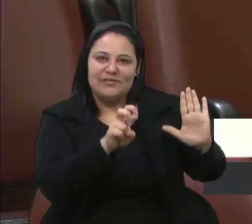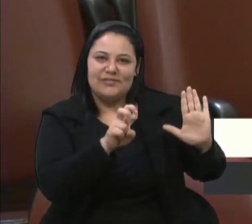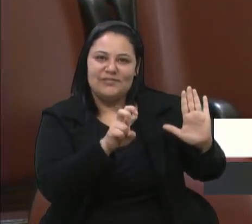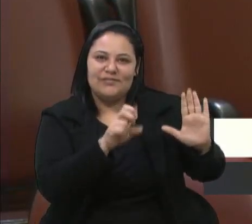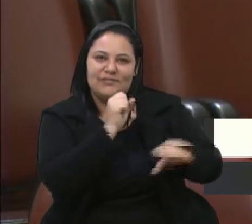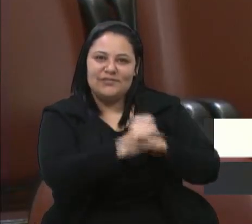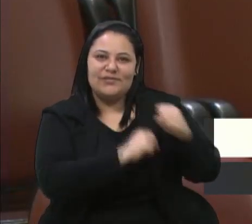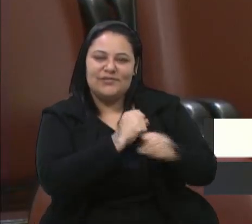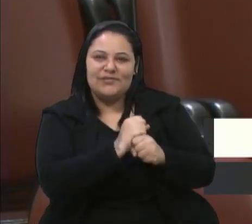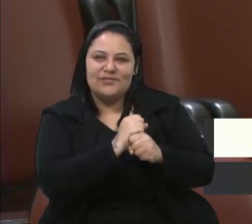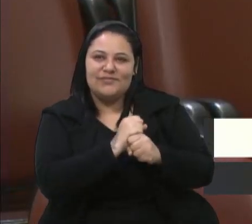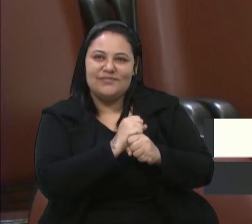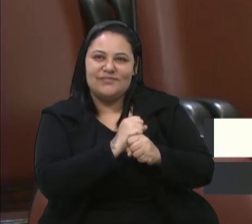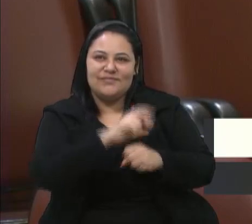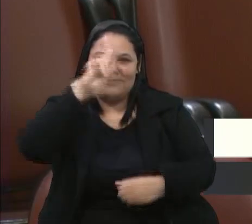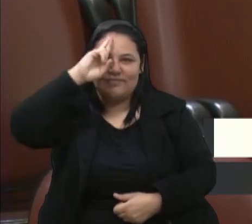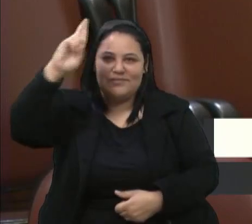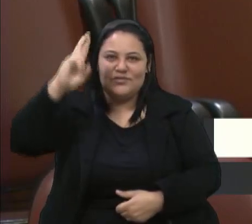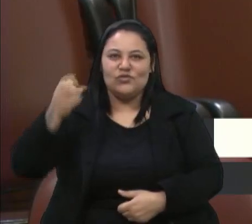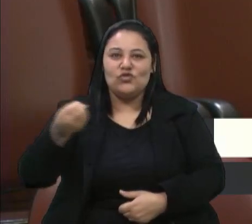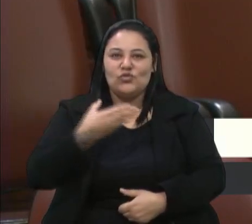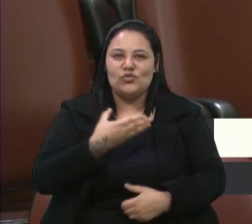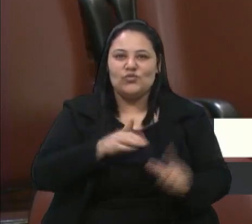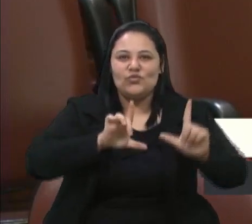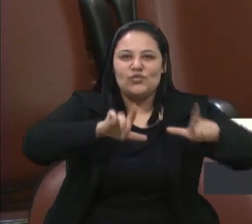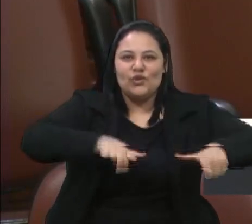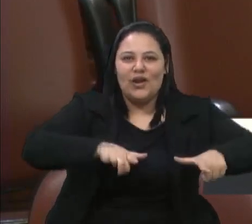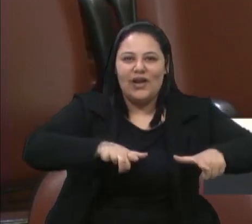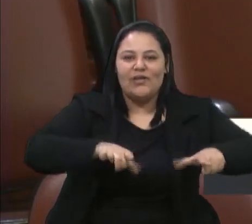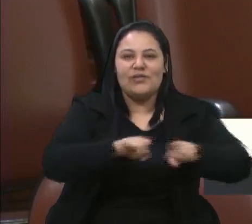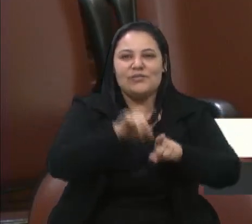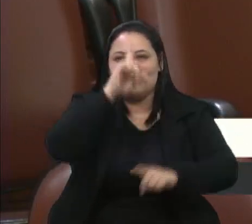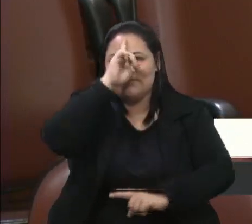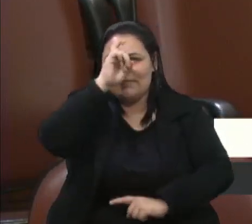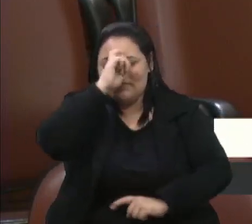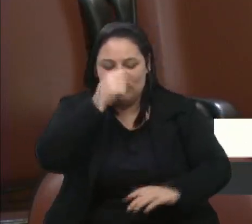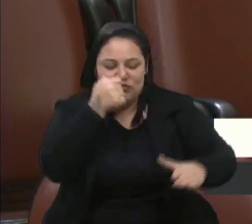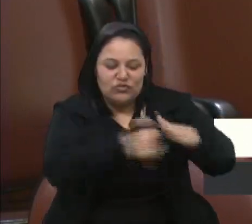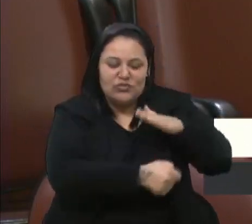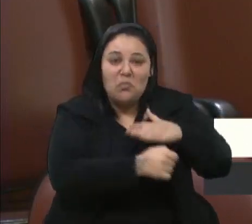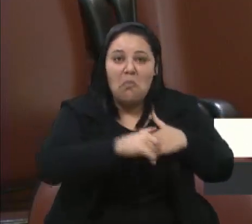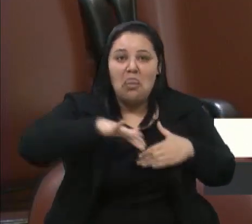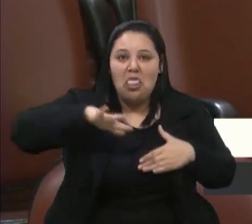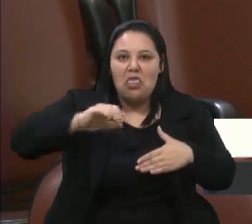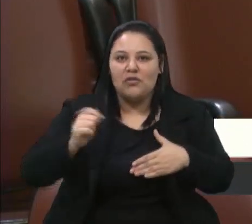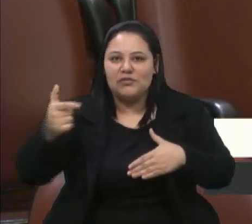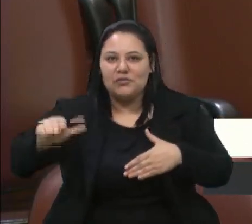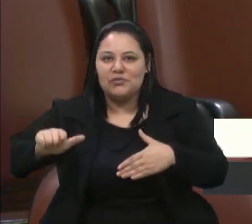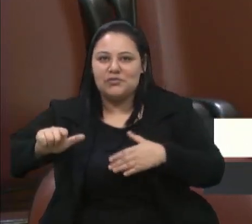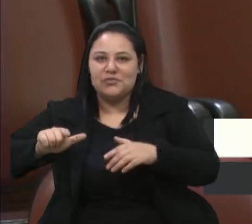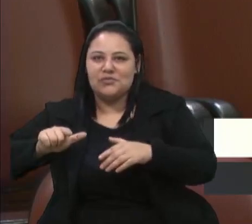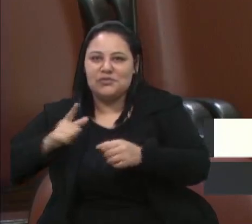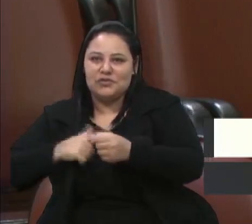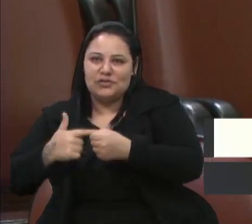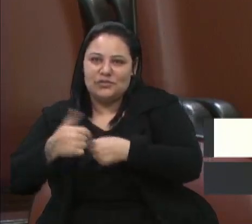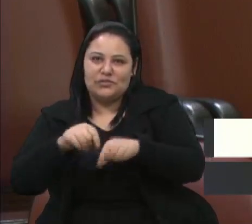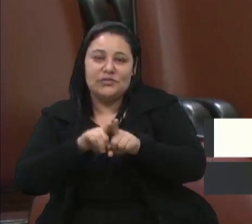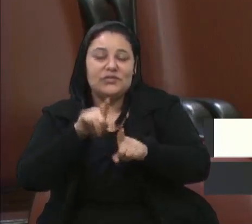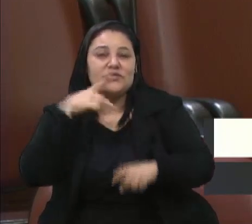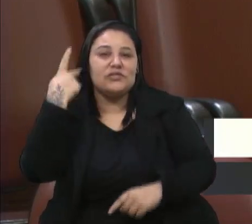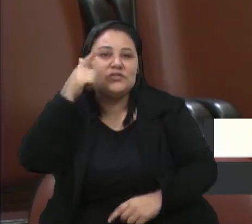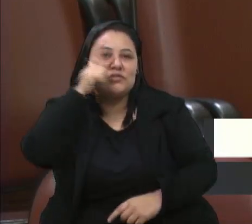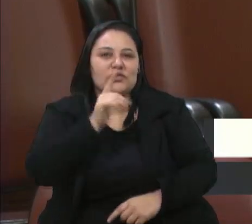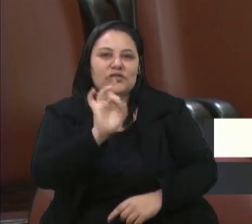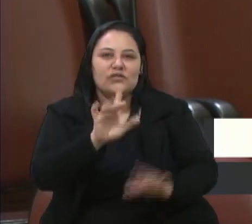assumindo a direção de um novo complexo hospitalar, investimento milionário em outro município. Vereador Lucas, eu só quero terminar aqui minha fala